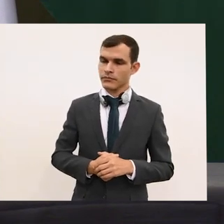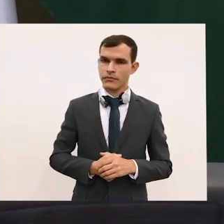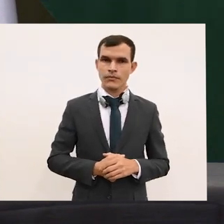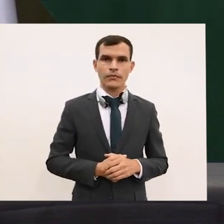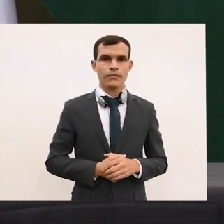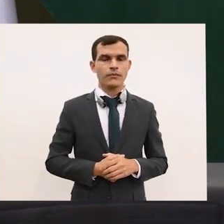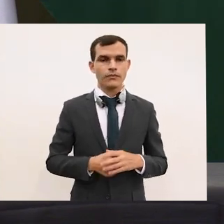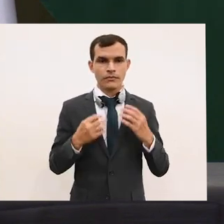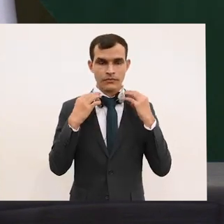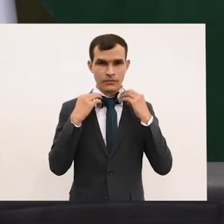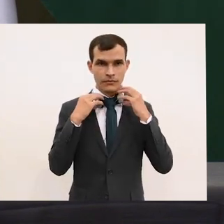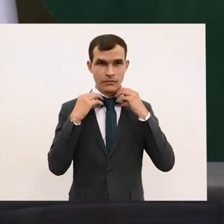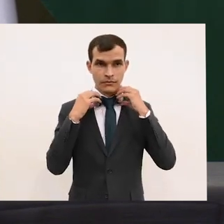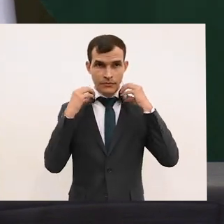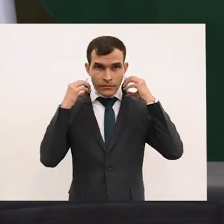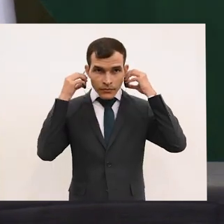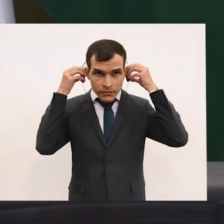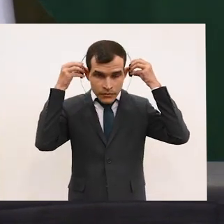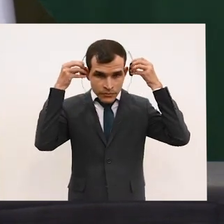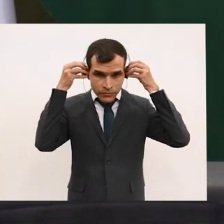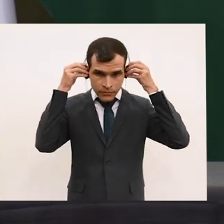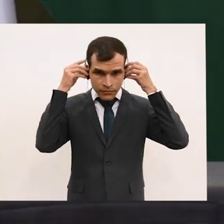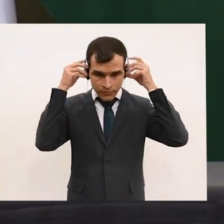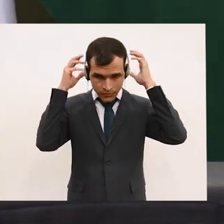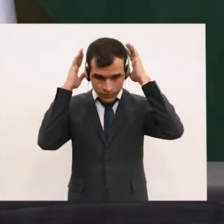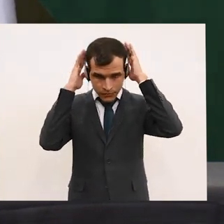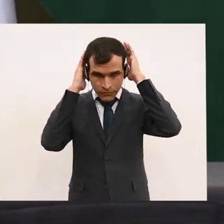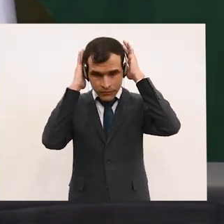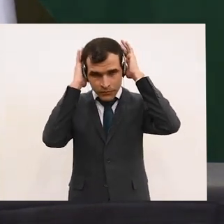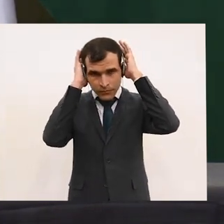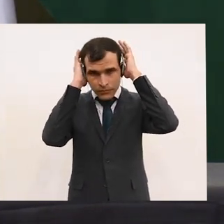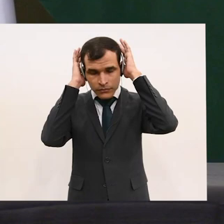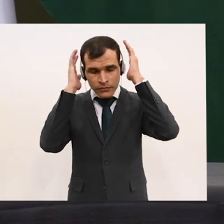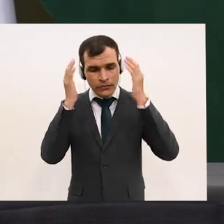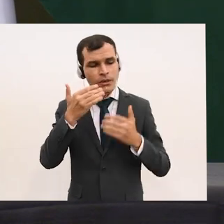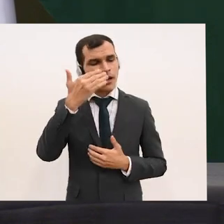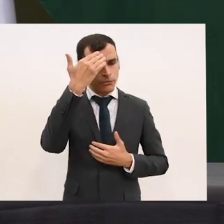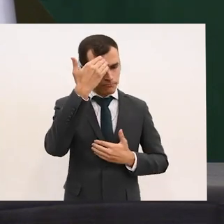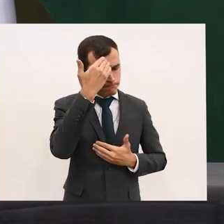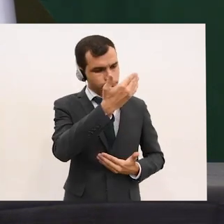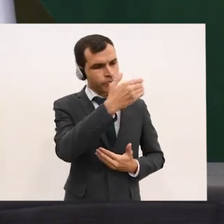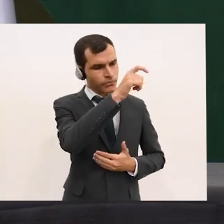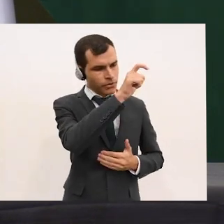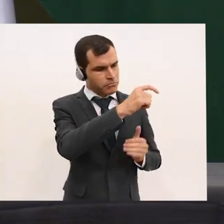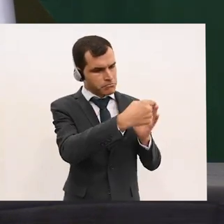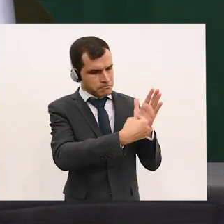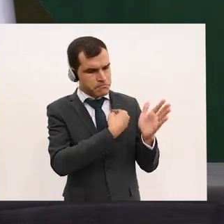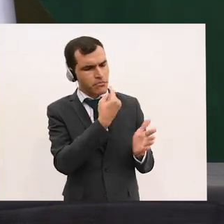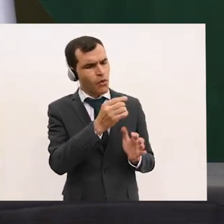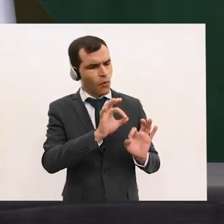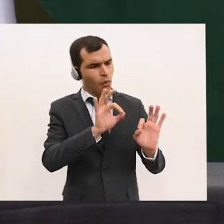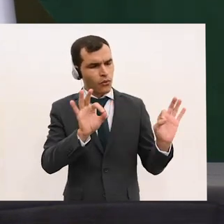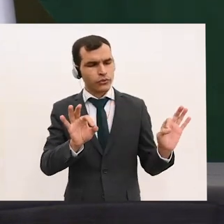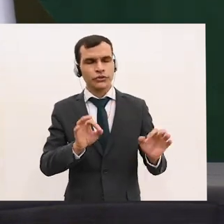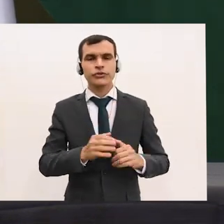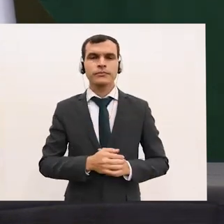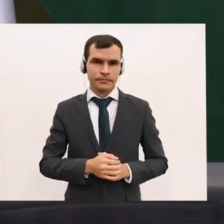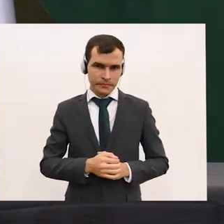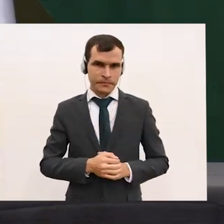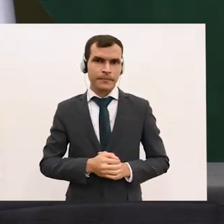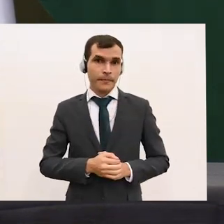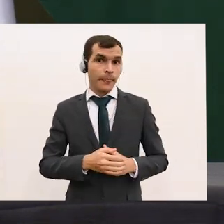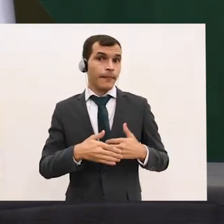Thank you very much for an excellent question. Of course, the issue of the appellate body is really critical of